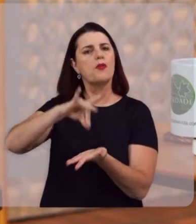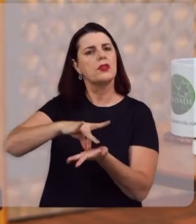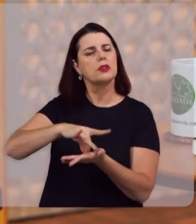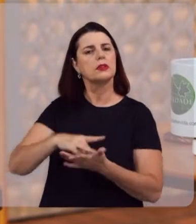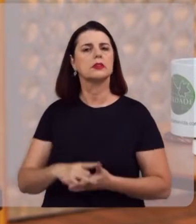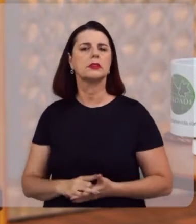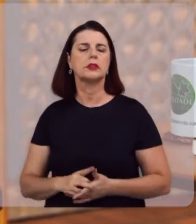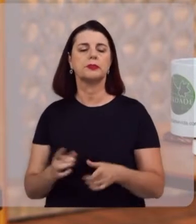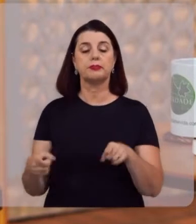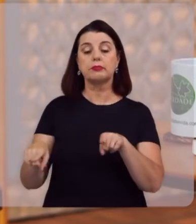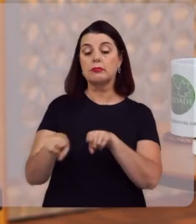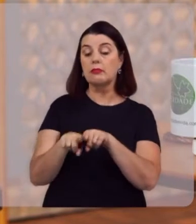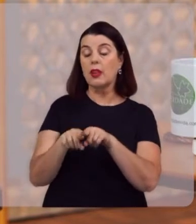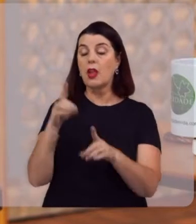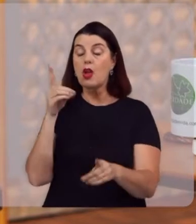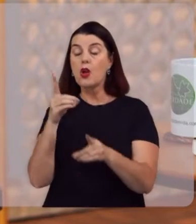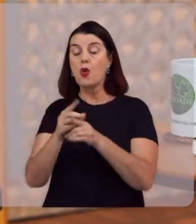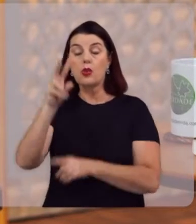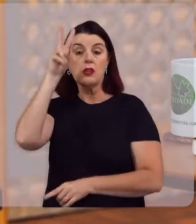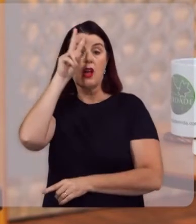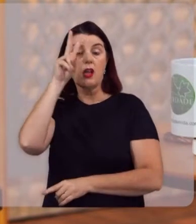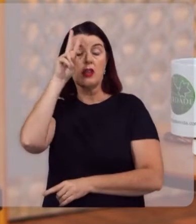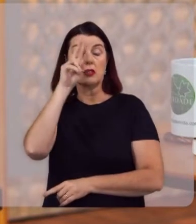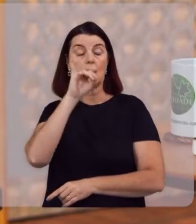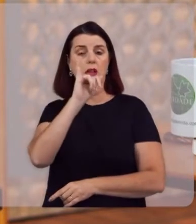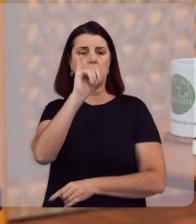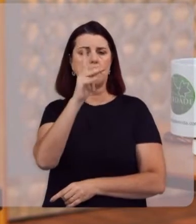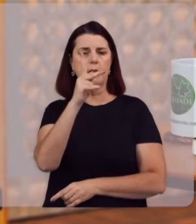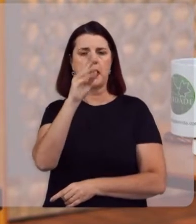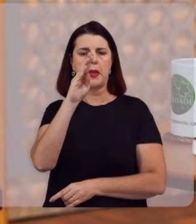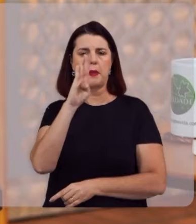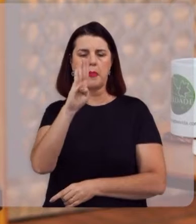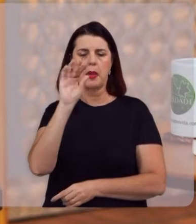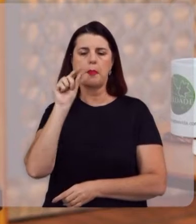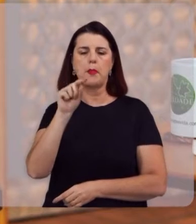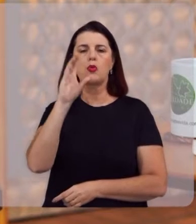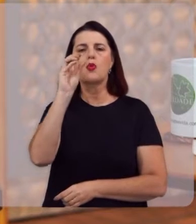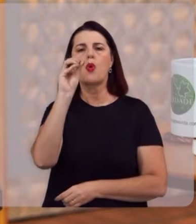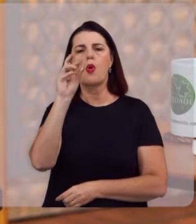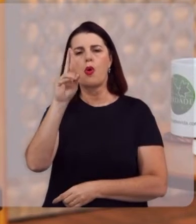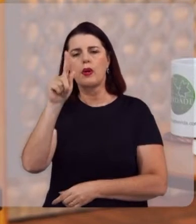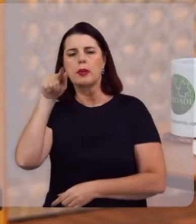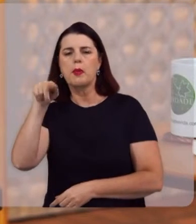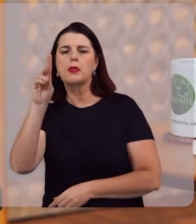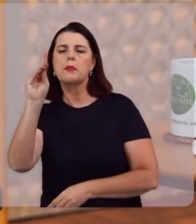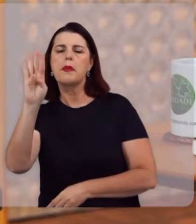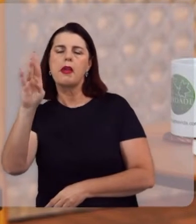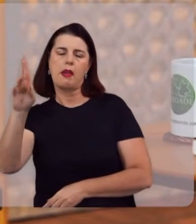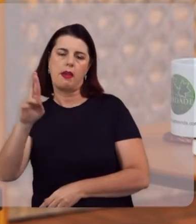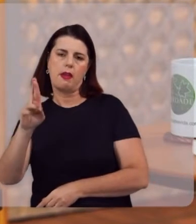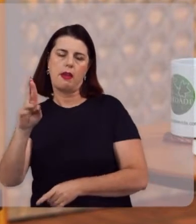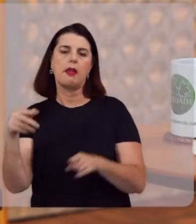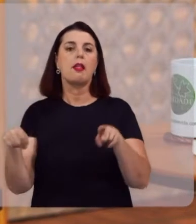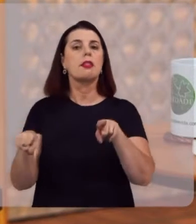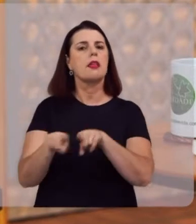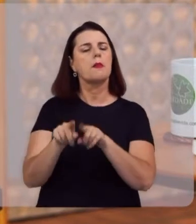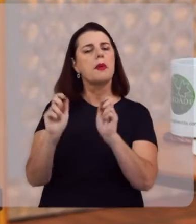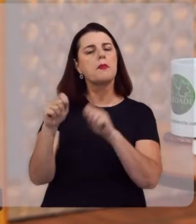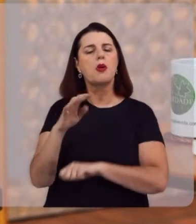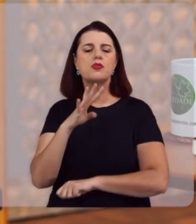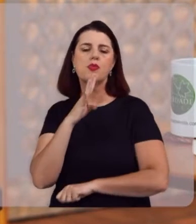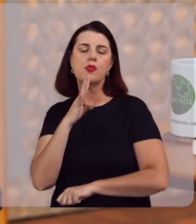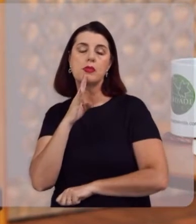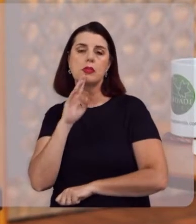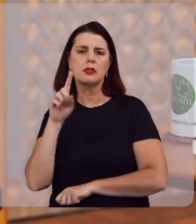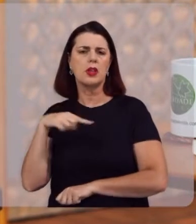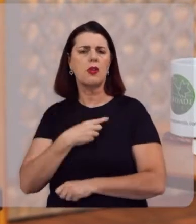encontra toda a nossa história lá no nosso site, o ipb.org.br. Você pode também conhecer aquilo